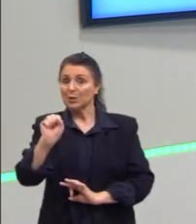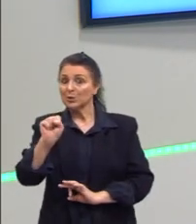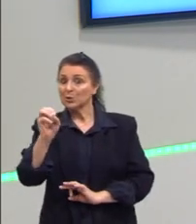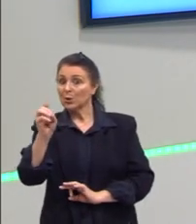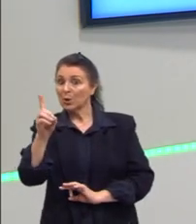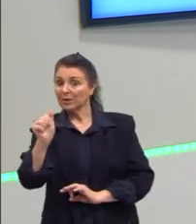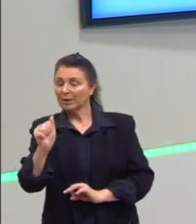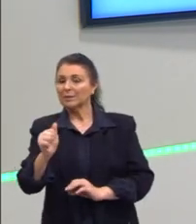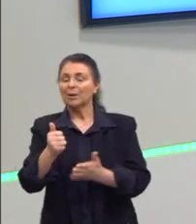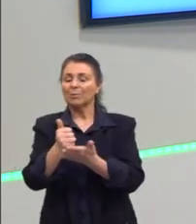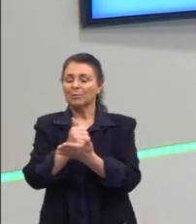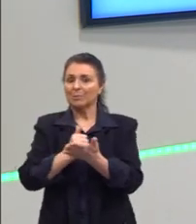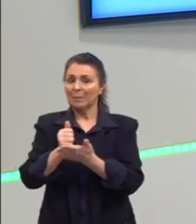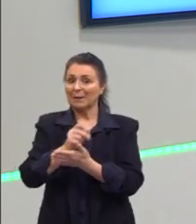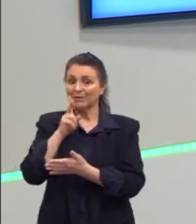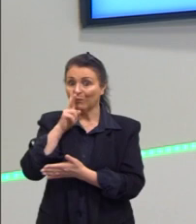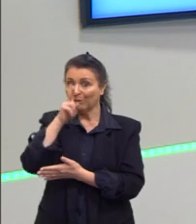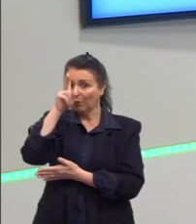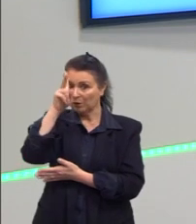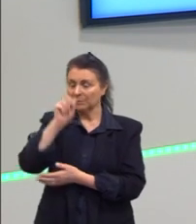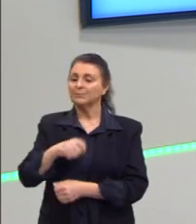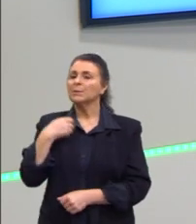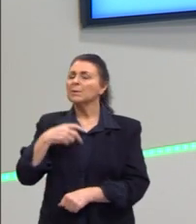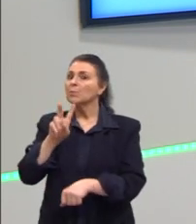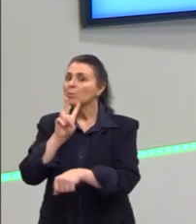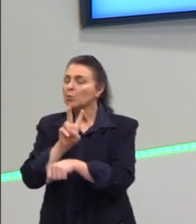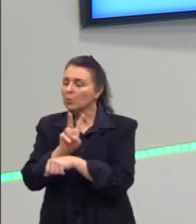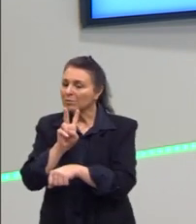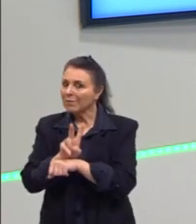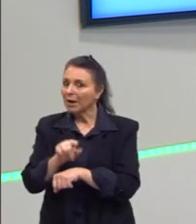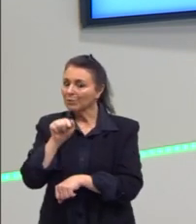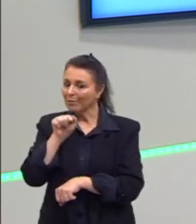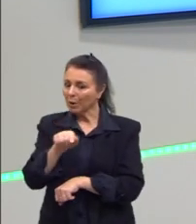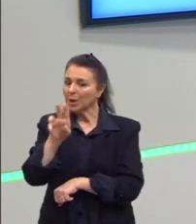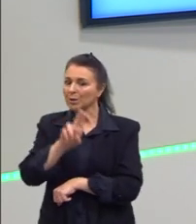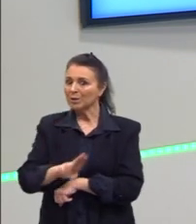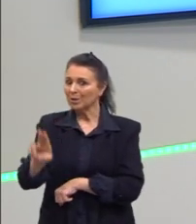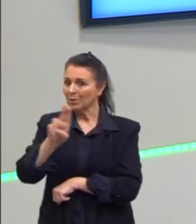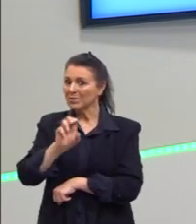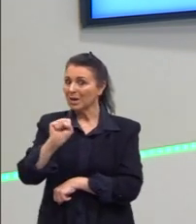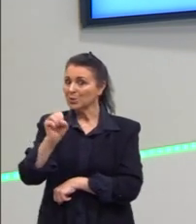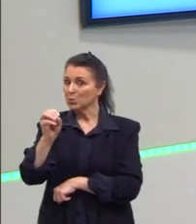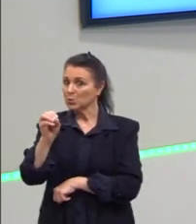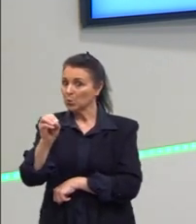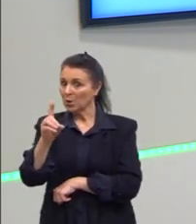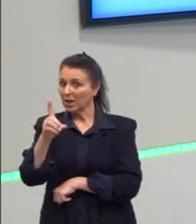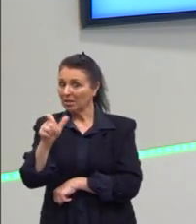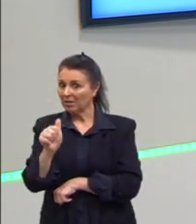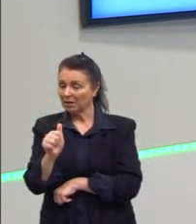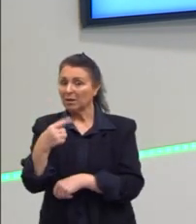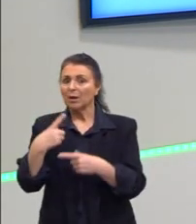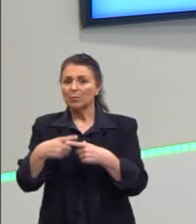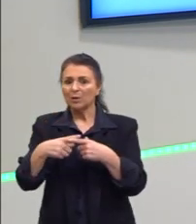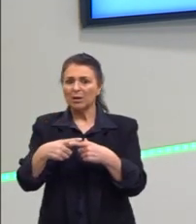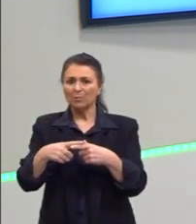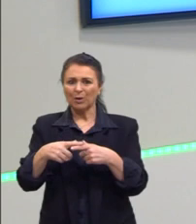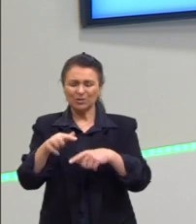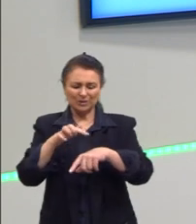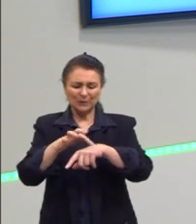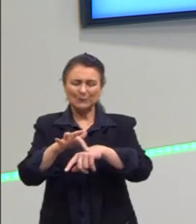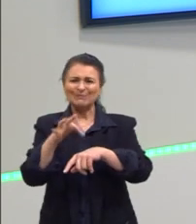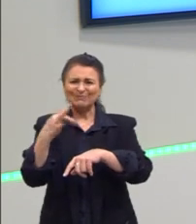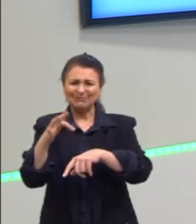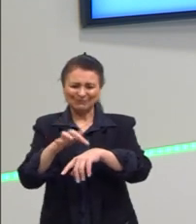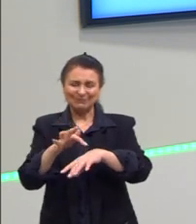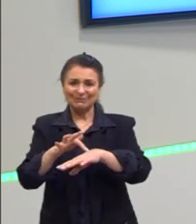forte, tanto que tem que ter muito cuidado na hora de trabalhar, manusear com ela, porque ela pode trazer machucados para a gente.